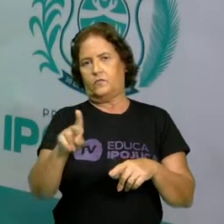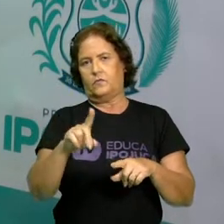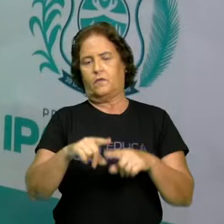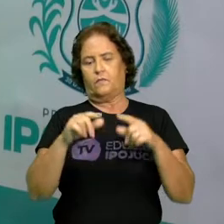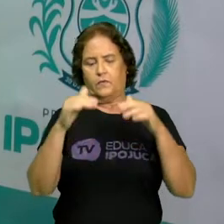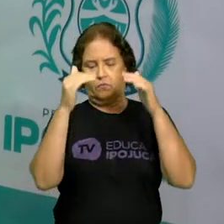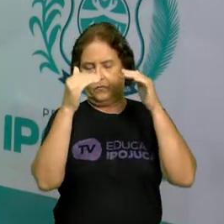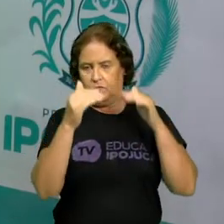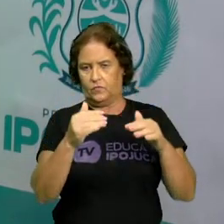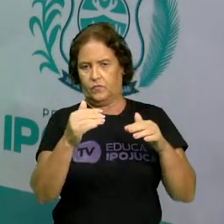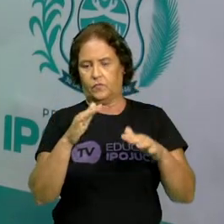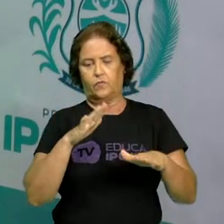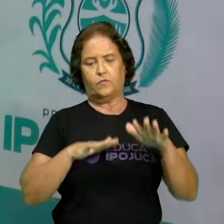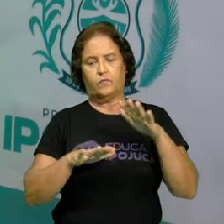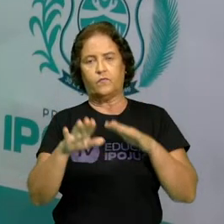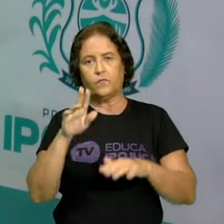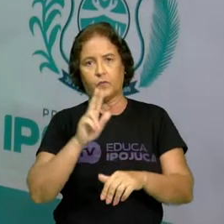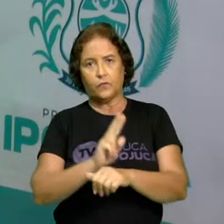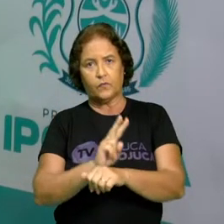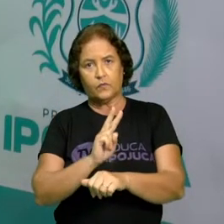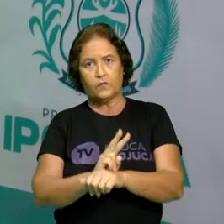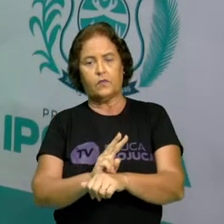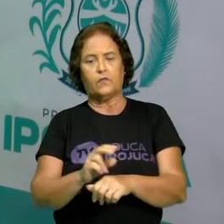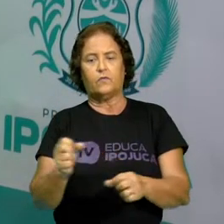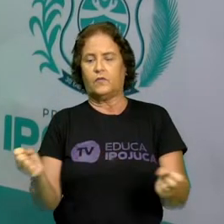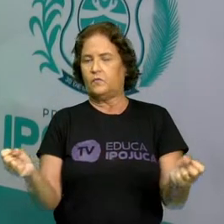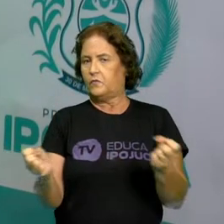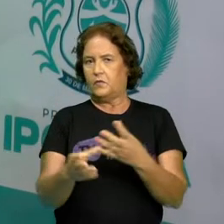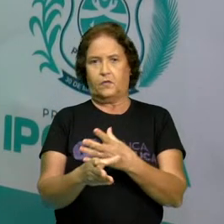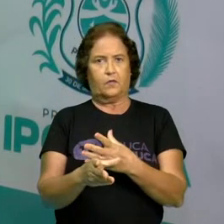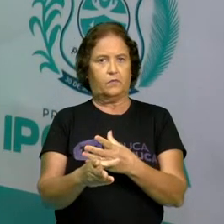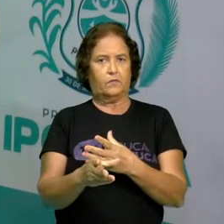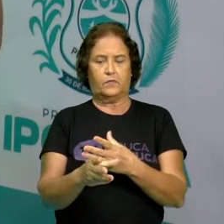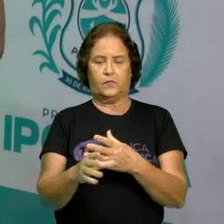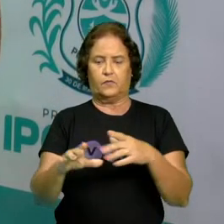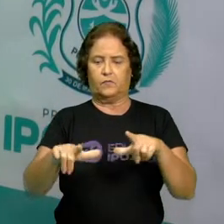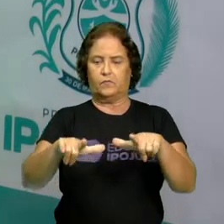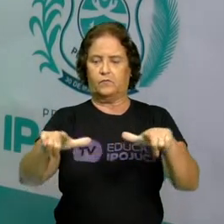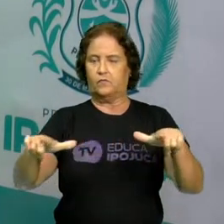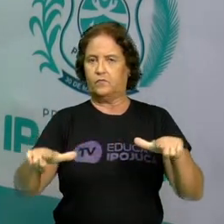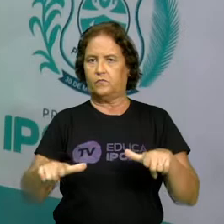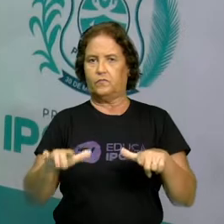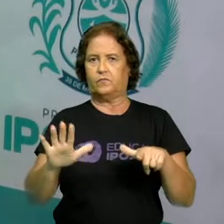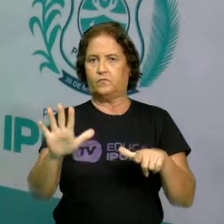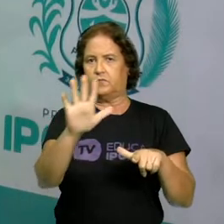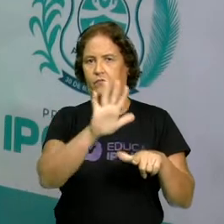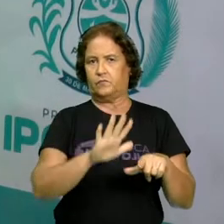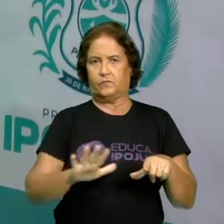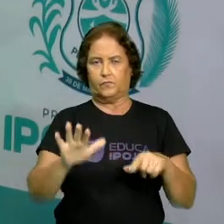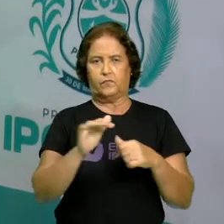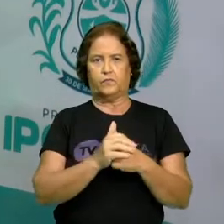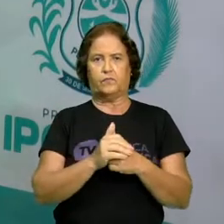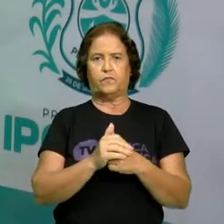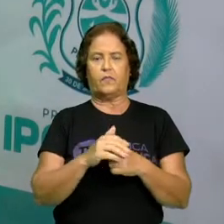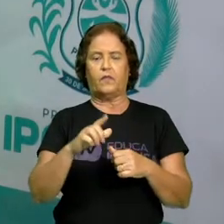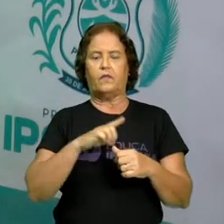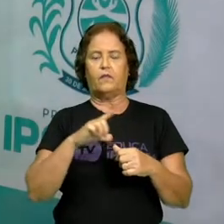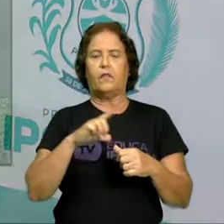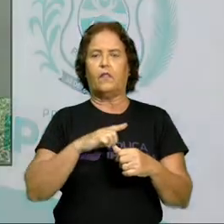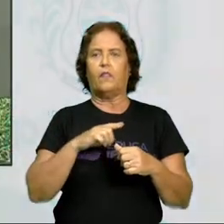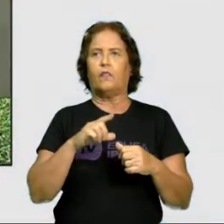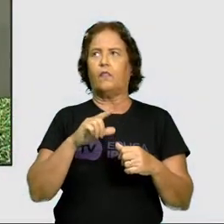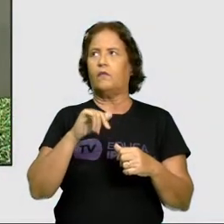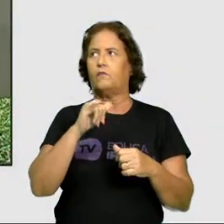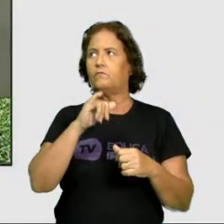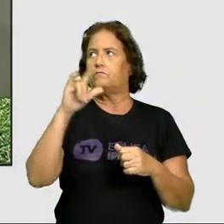e nem degradar o espaço público, que é acabar com ele. Portanto, a gente tem aqui a imagem do Museu do Homem do